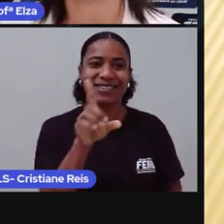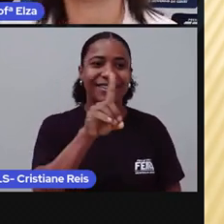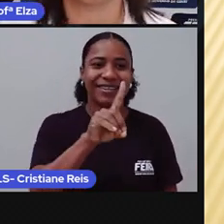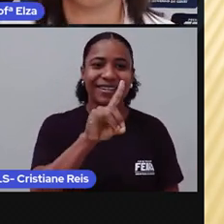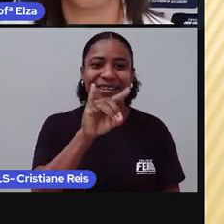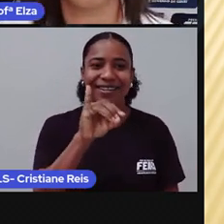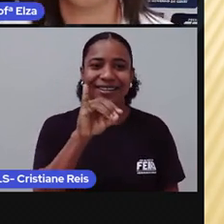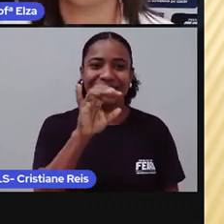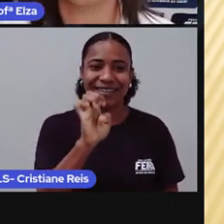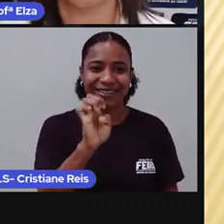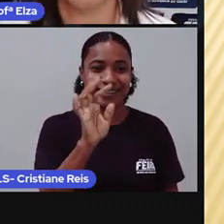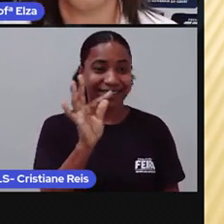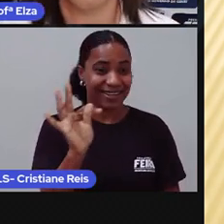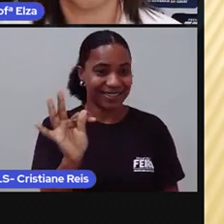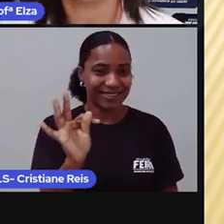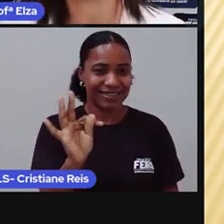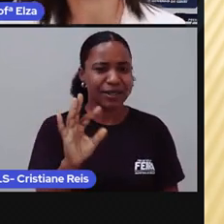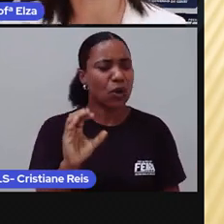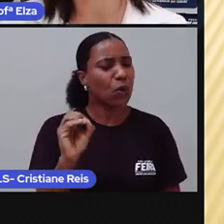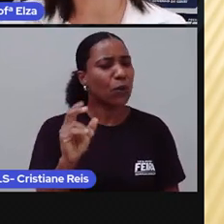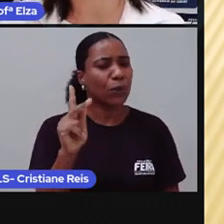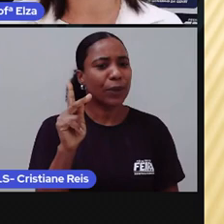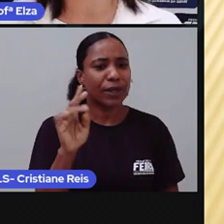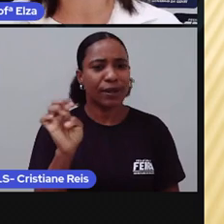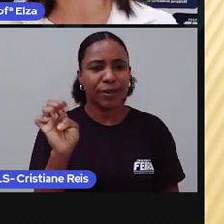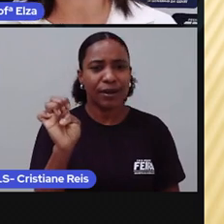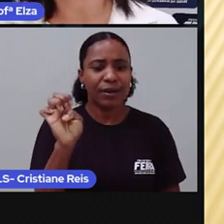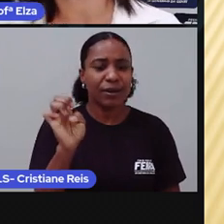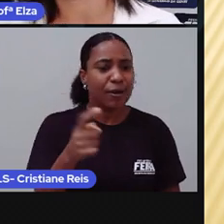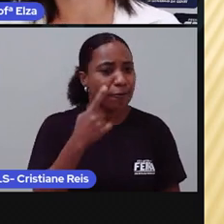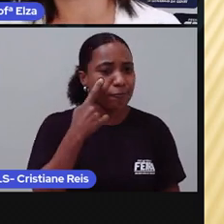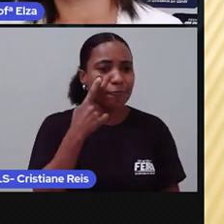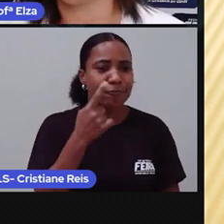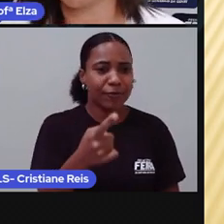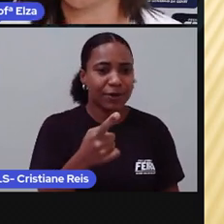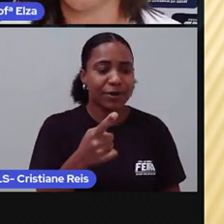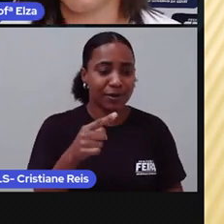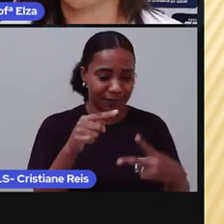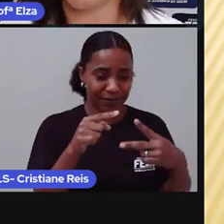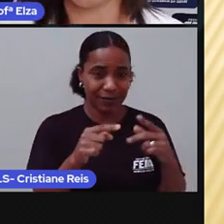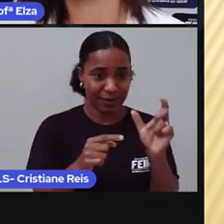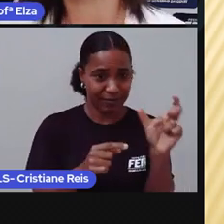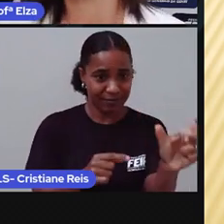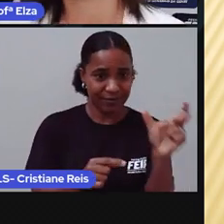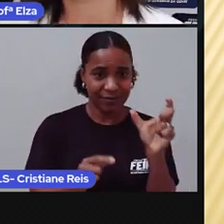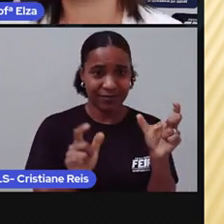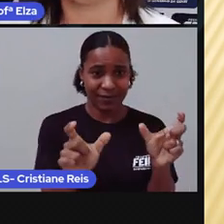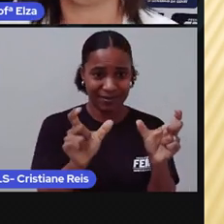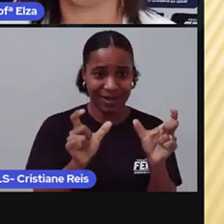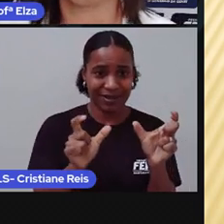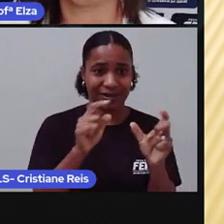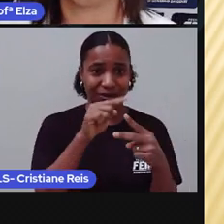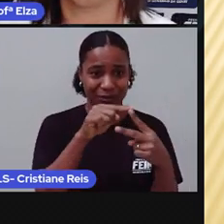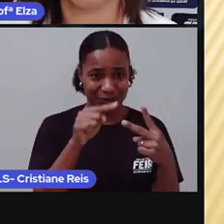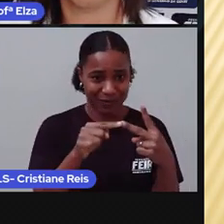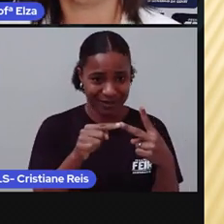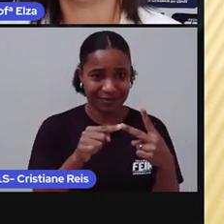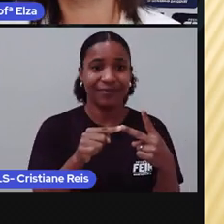Coke. Observemos que nós temos duas palavras do inglês na lata desse produto.